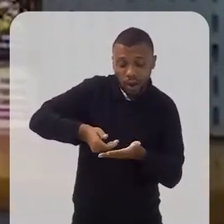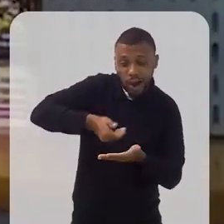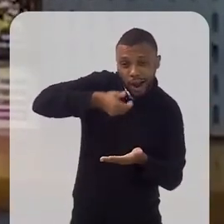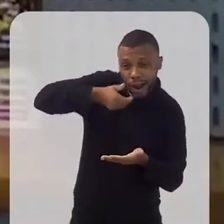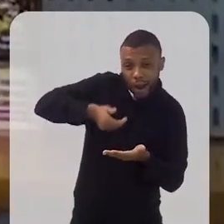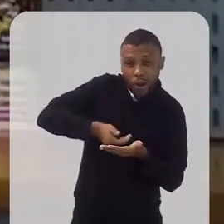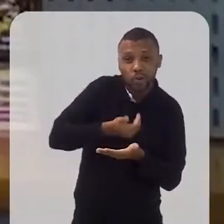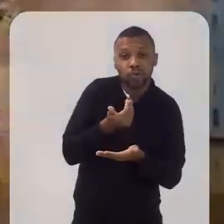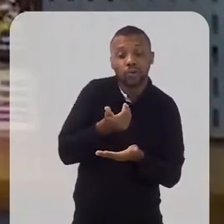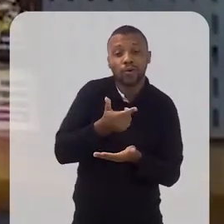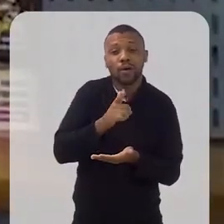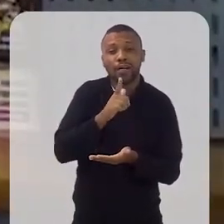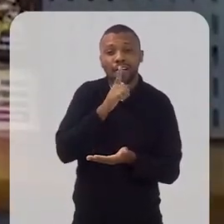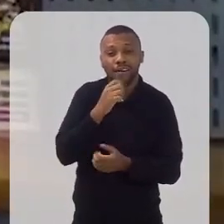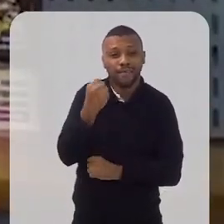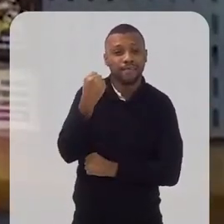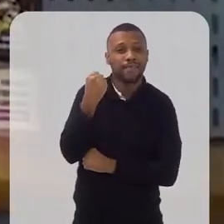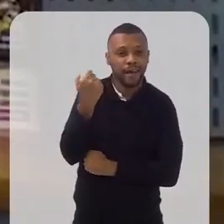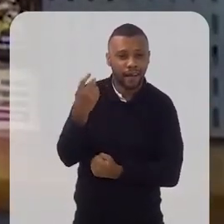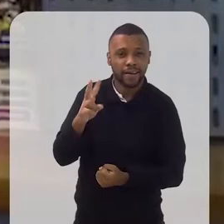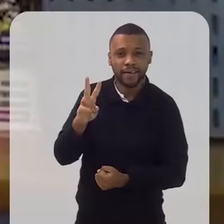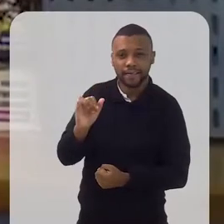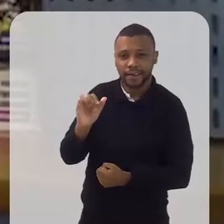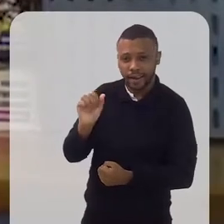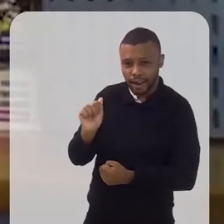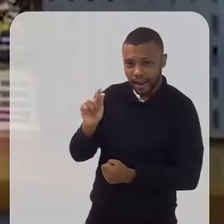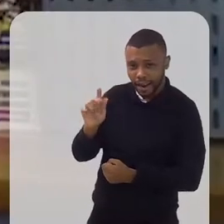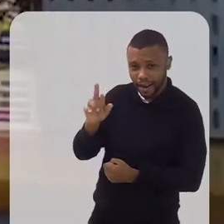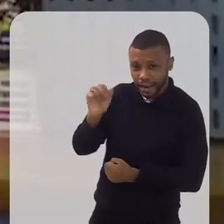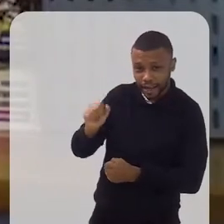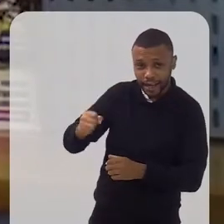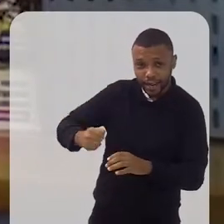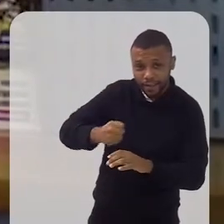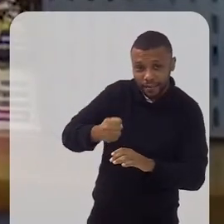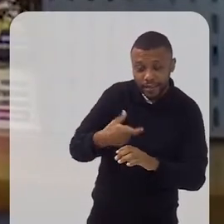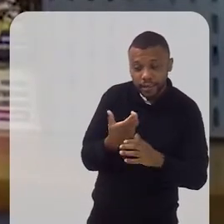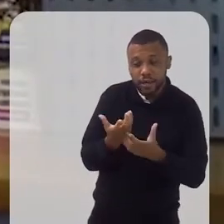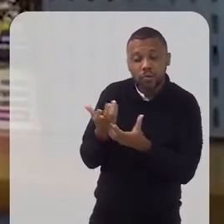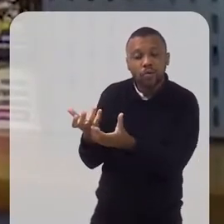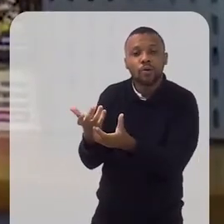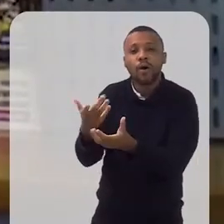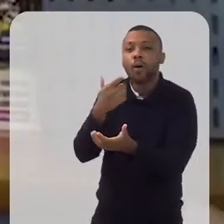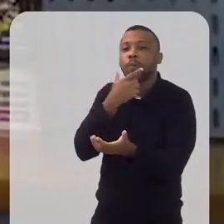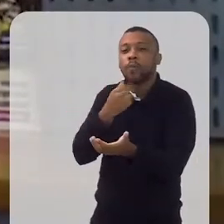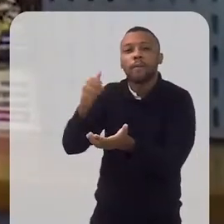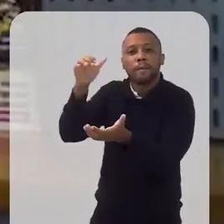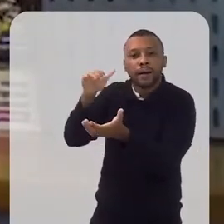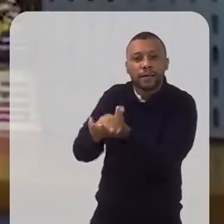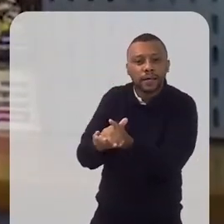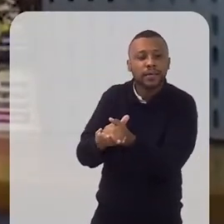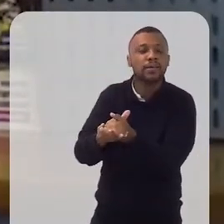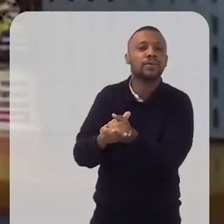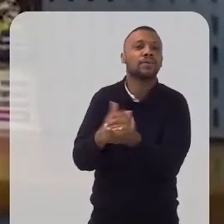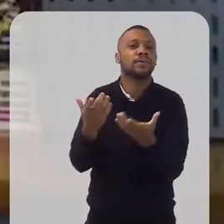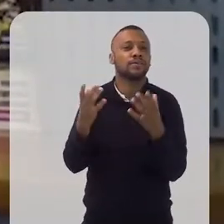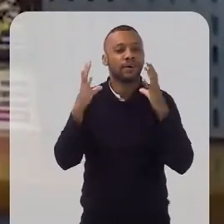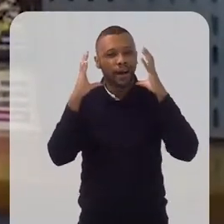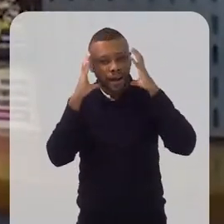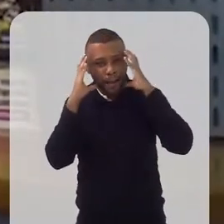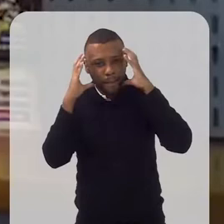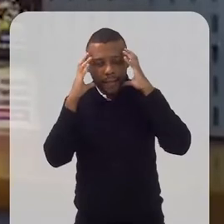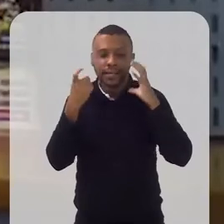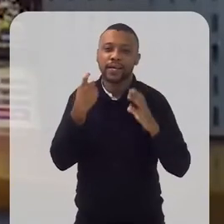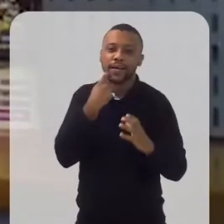que elas chamam aqui, que é um caldo, está no nosso livro, que é uma receita de um caldo que elas faziam para os maridos quando voltavam, com cabeça de